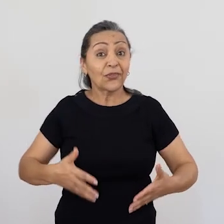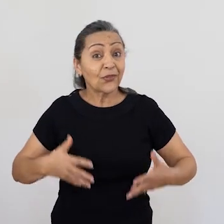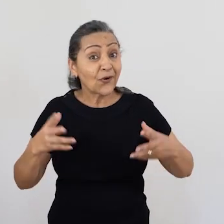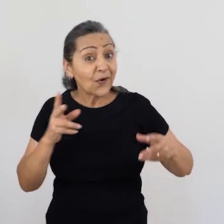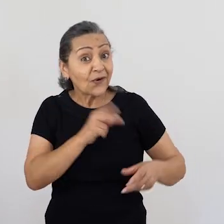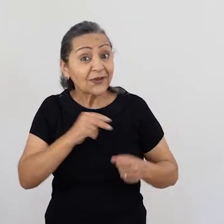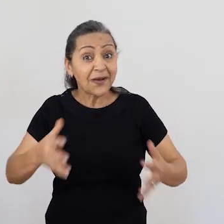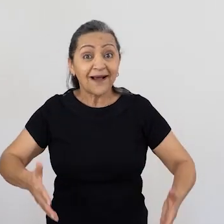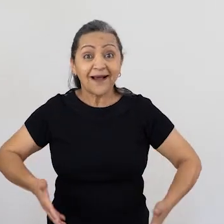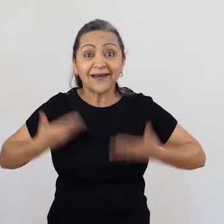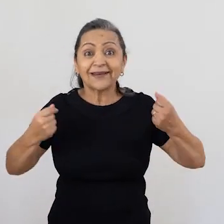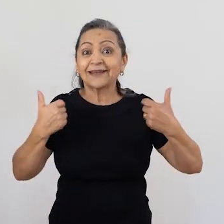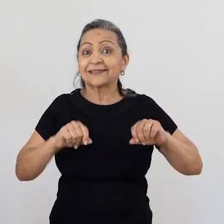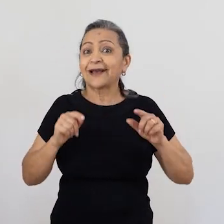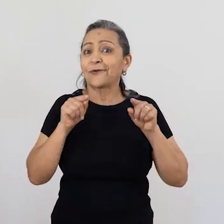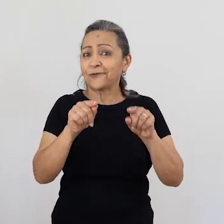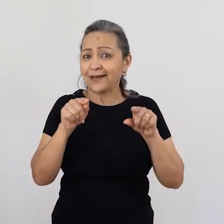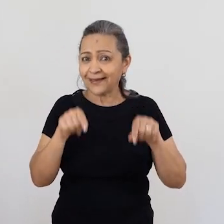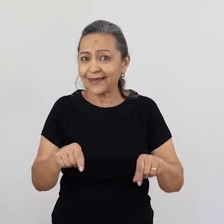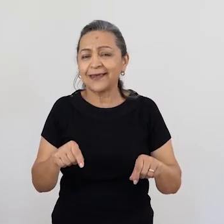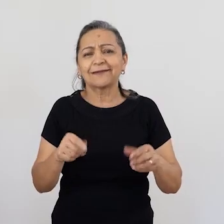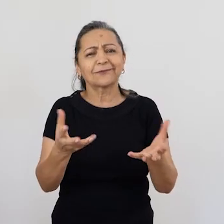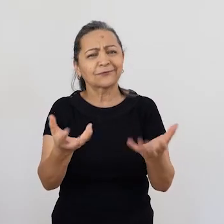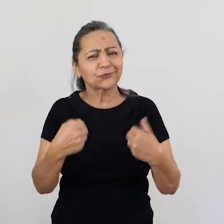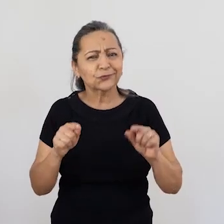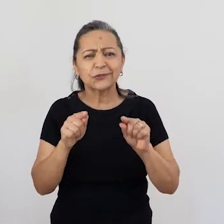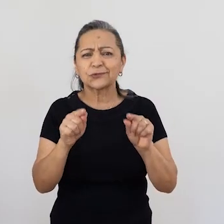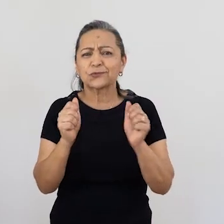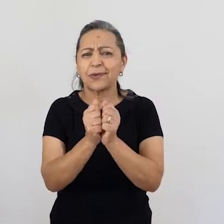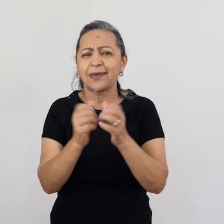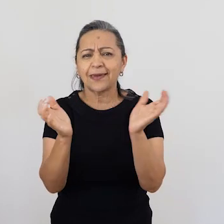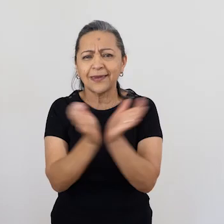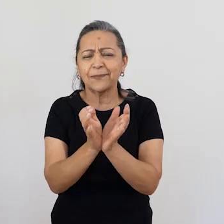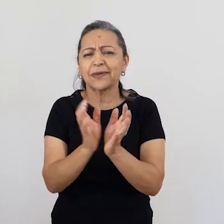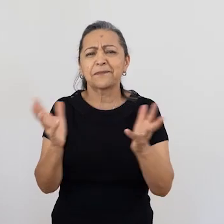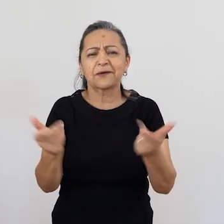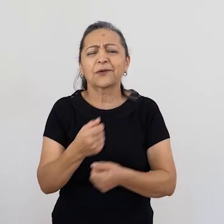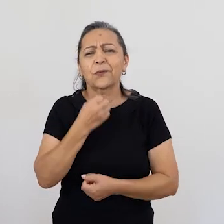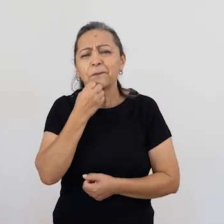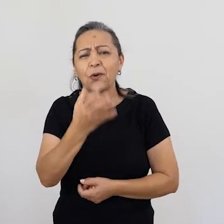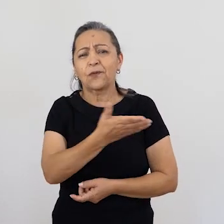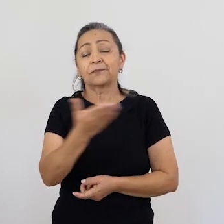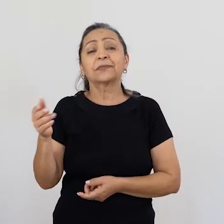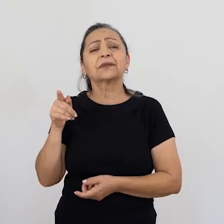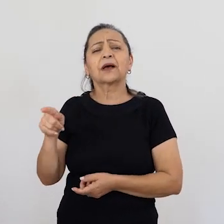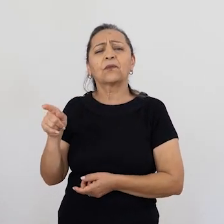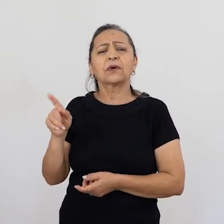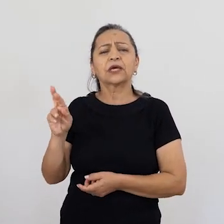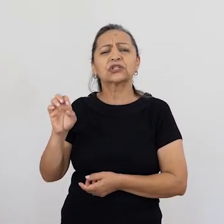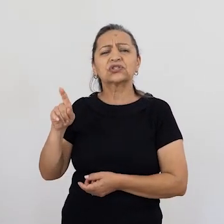equipe aqui com a gente. Que coisa boa. Que coisa boa. Regina, a Unipaz, ela é